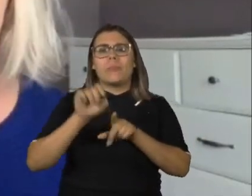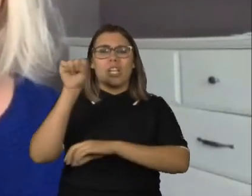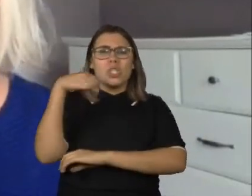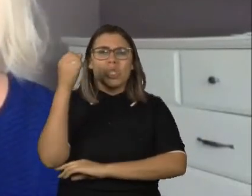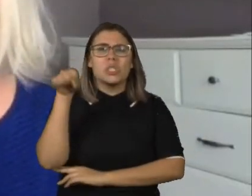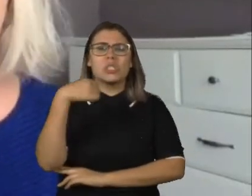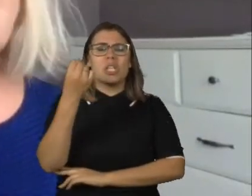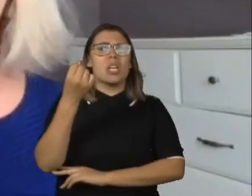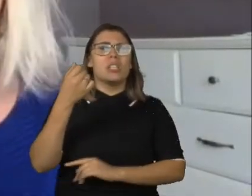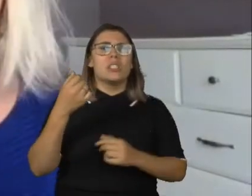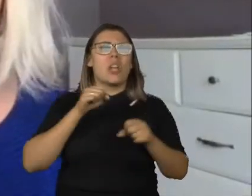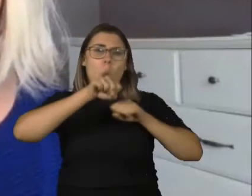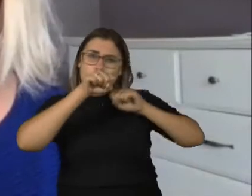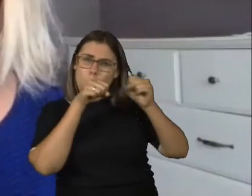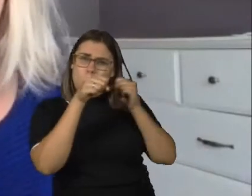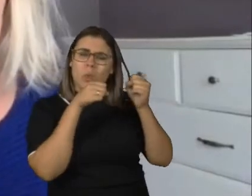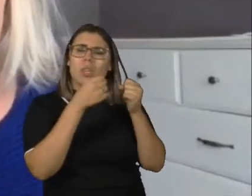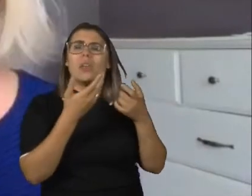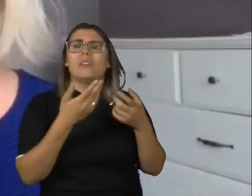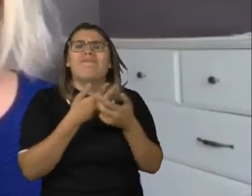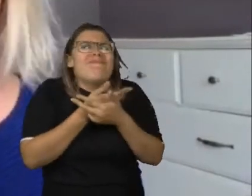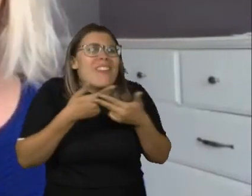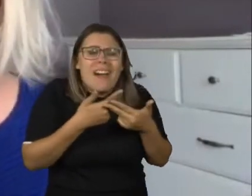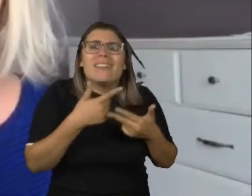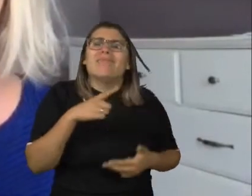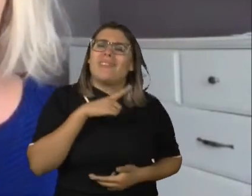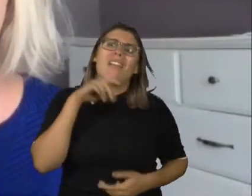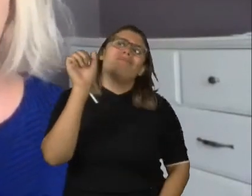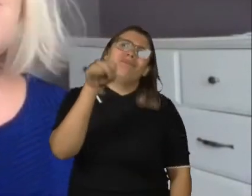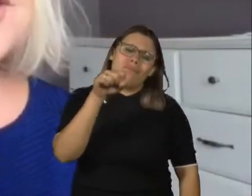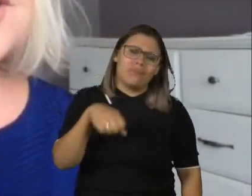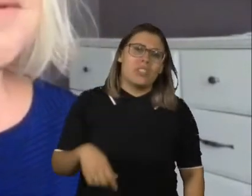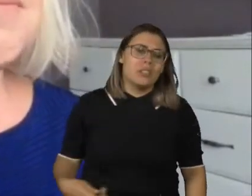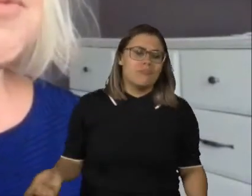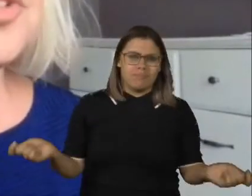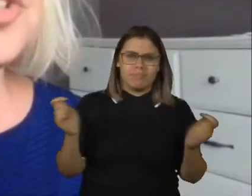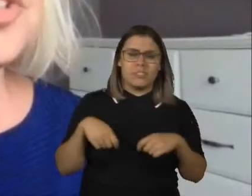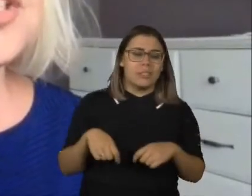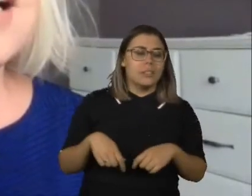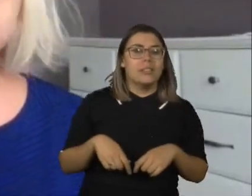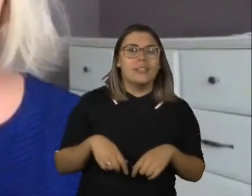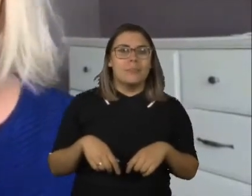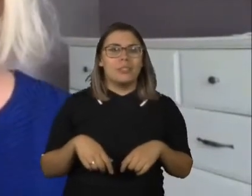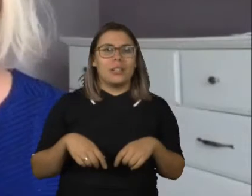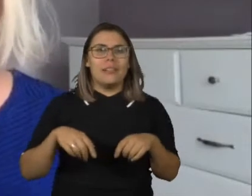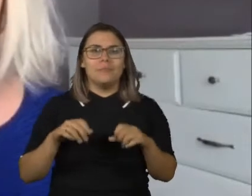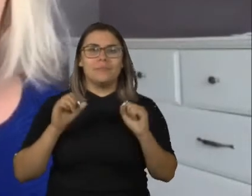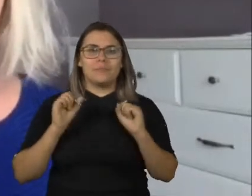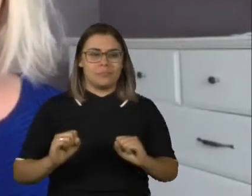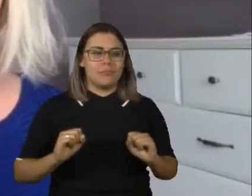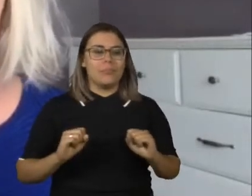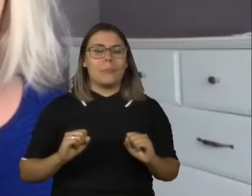lutas, MMA. Temos, temos sim. Nós temos influentes, jovens na mídia,